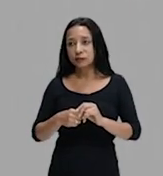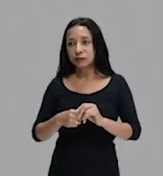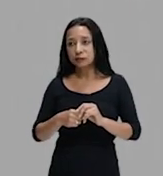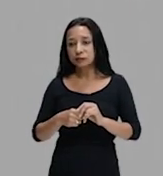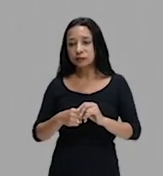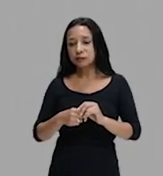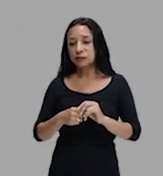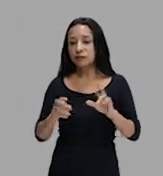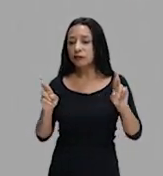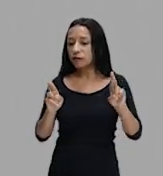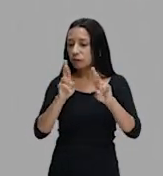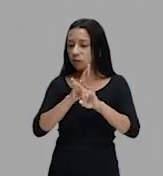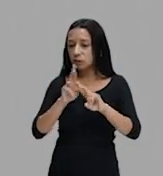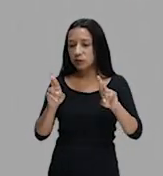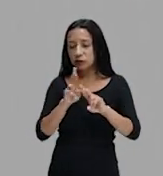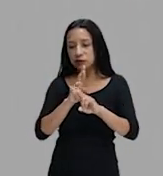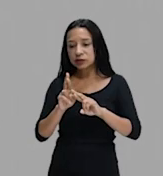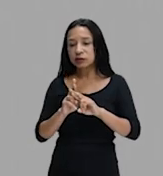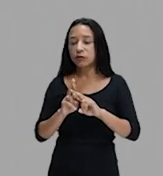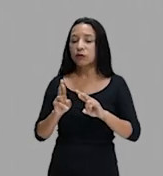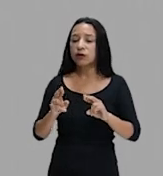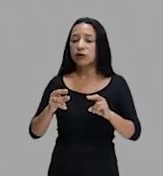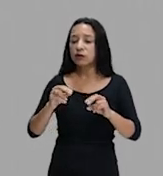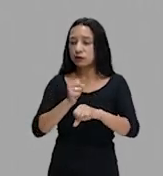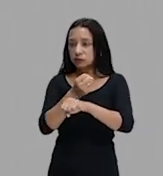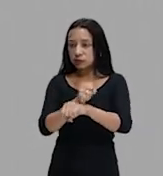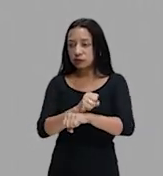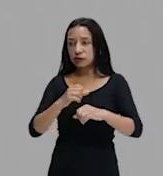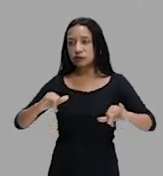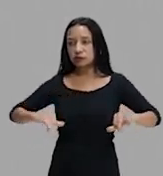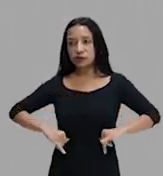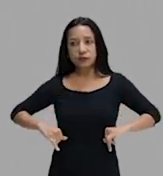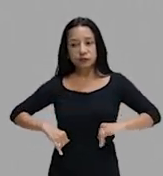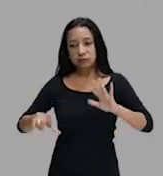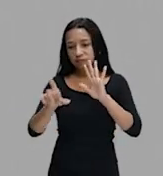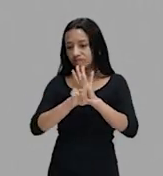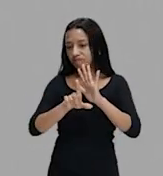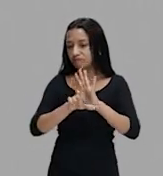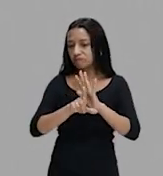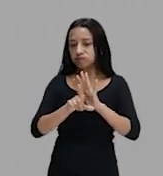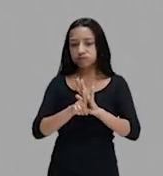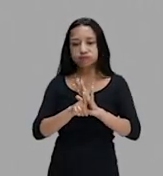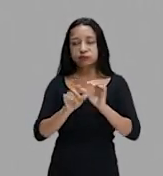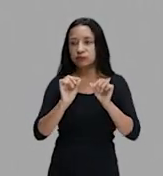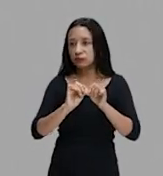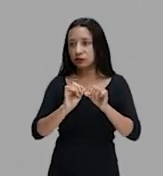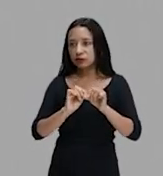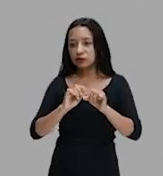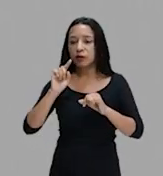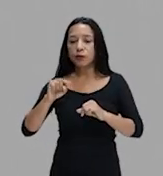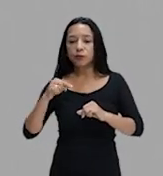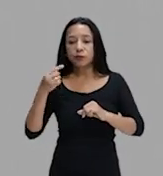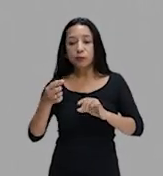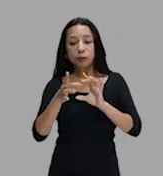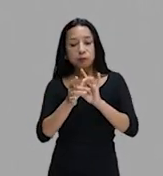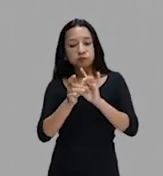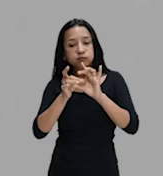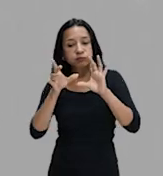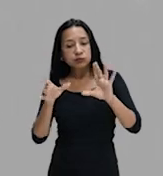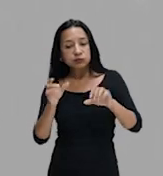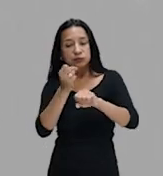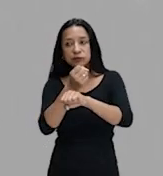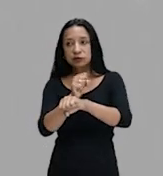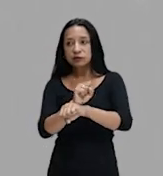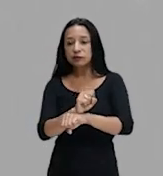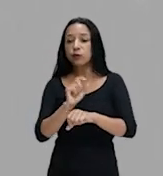que esses escravos e seus descendentes sofreram. A lei Áurea não faz isso. Pelo contrário, após a abolição da escravidão, o